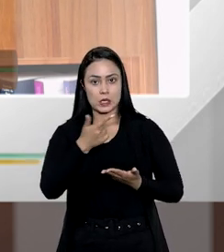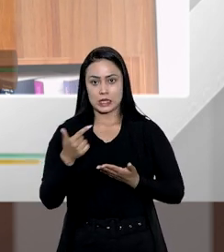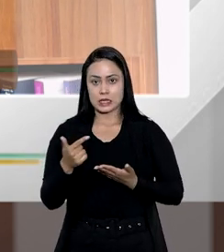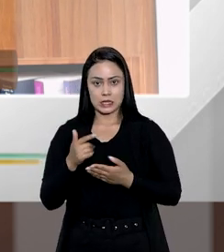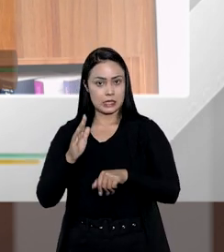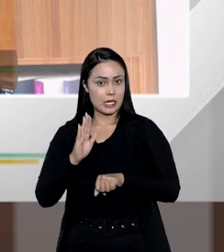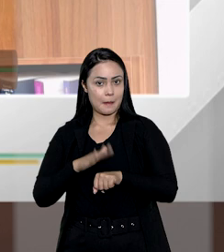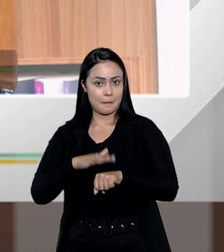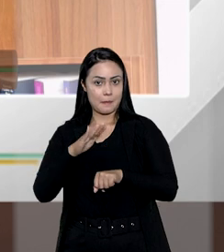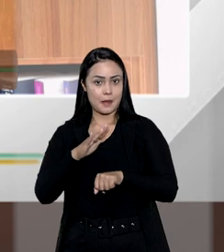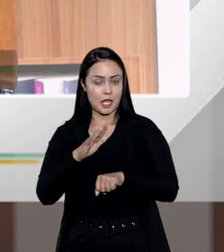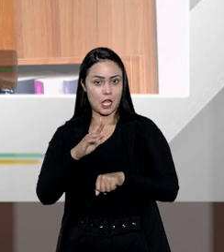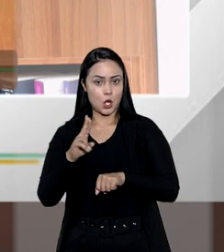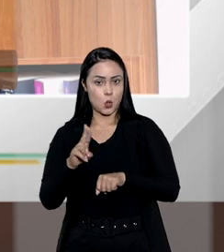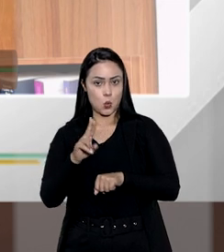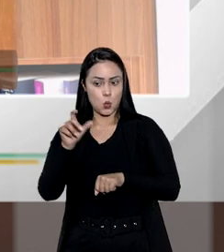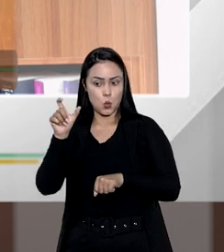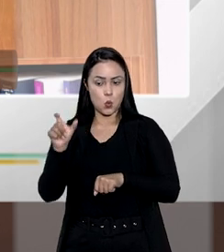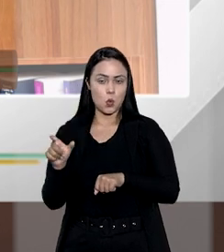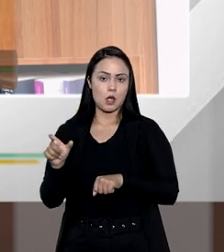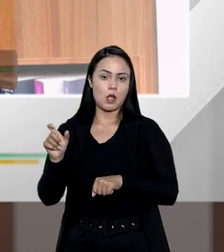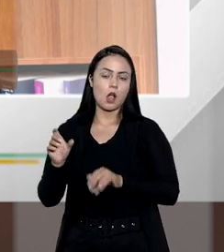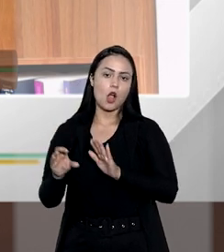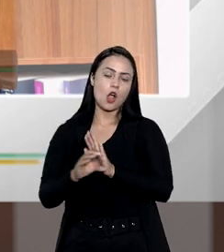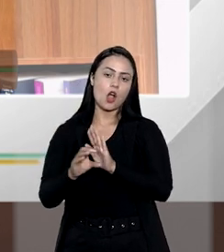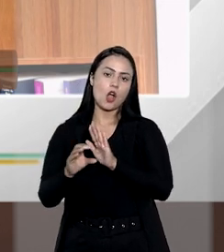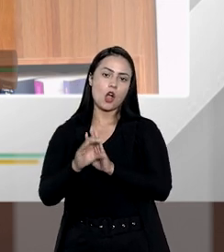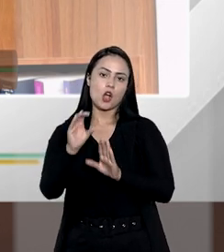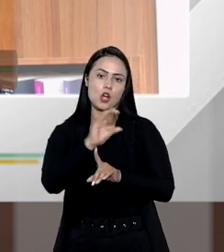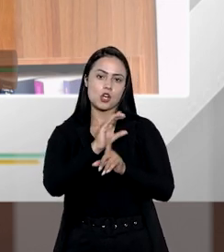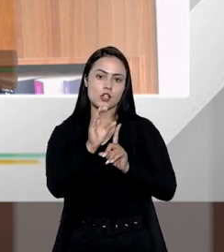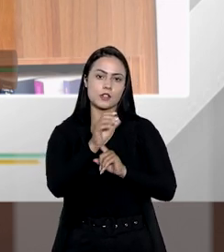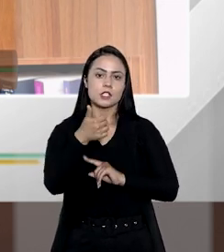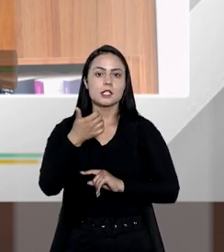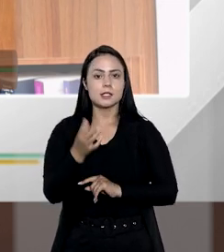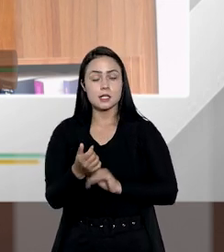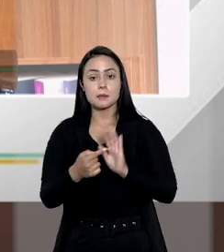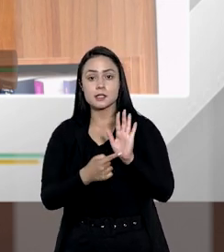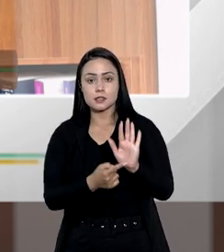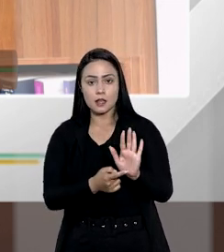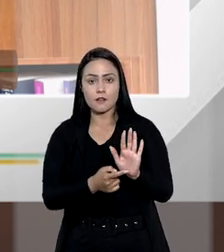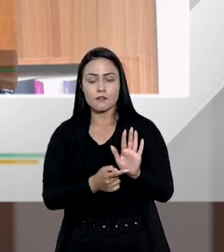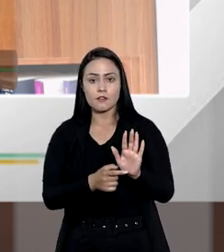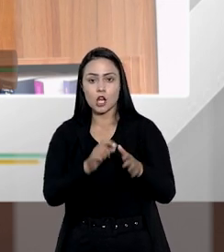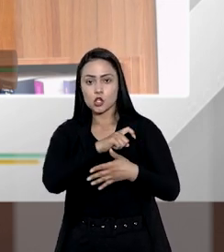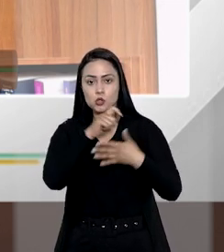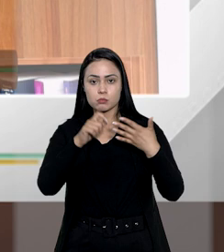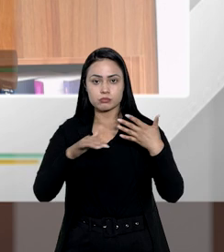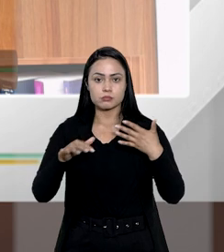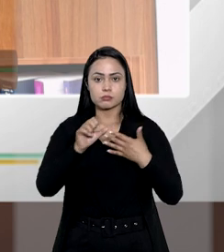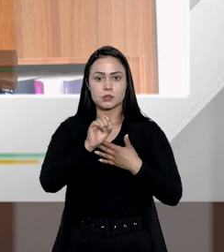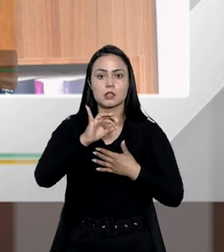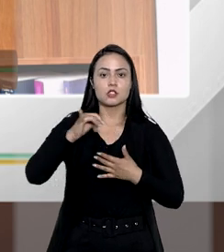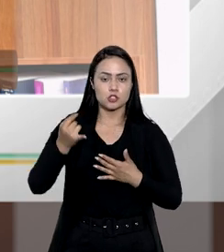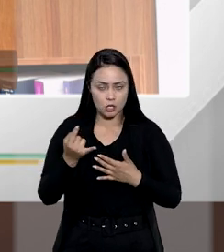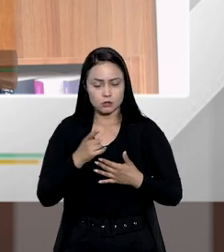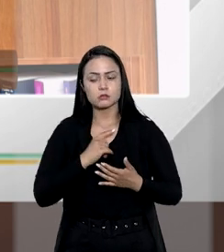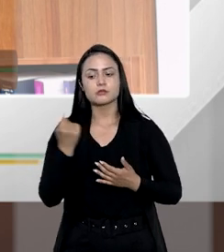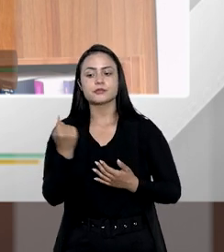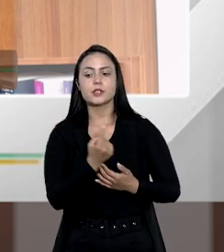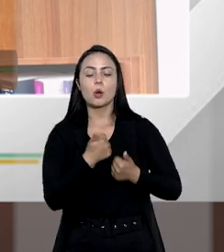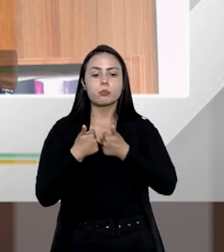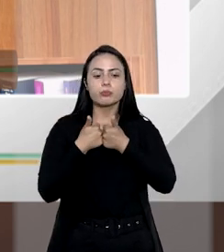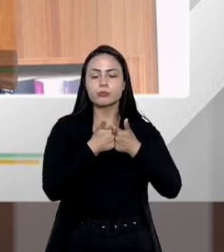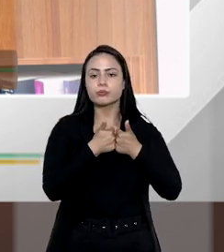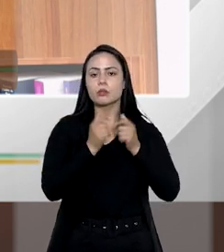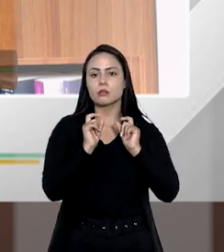tem mais esse usufruto que o Código Civil de 16 apresentava, e a jurisprudência do STJ, ela vem